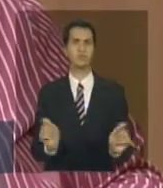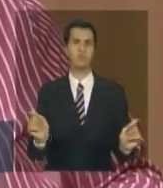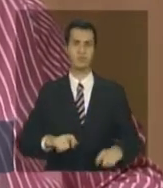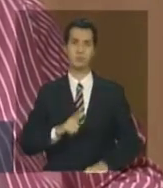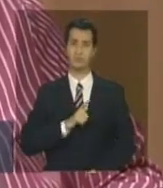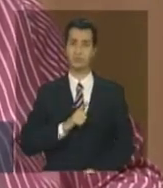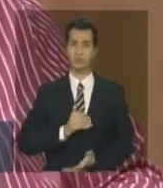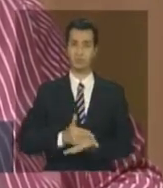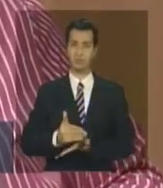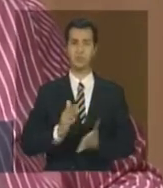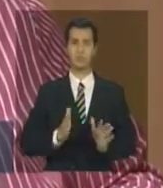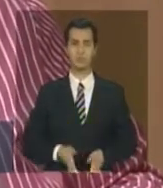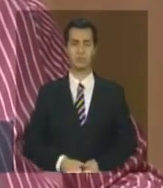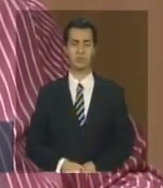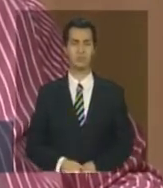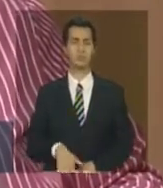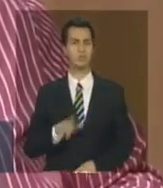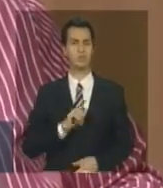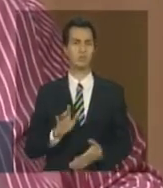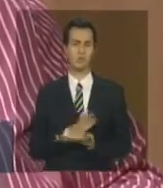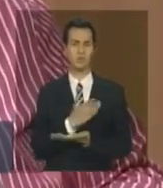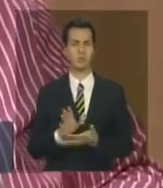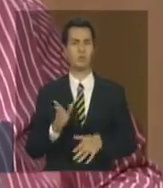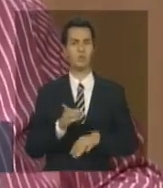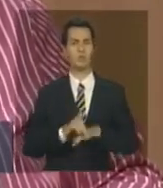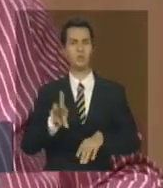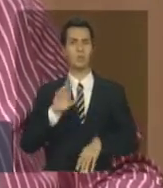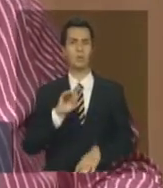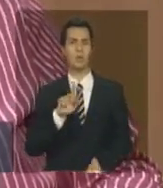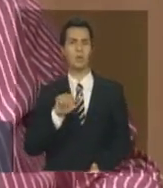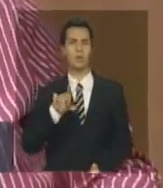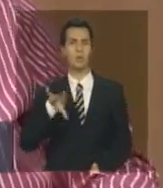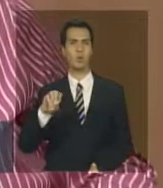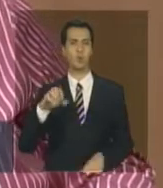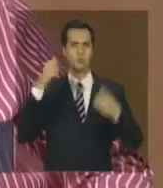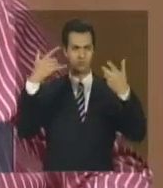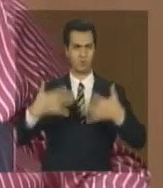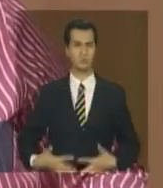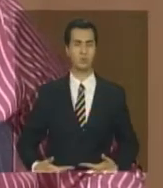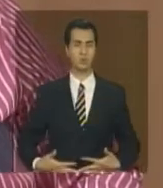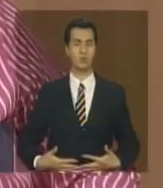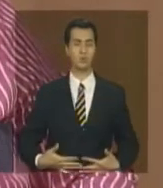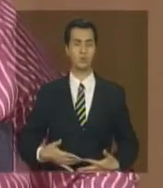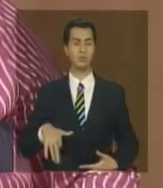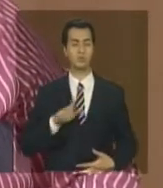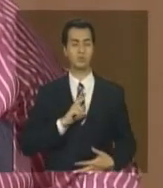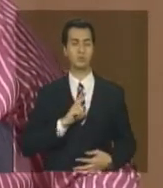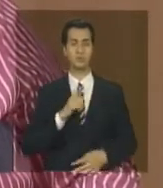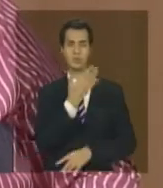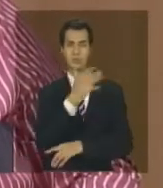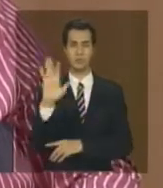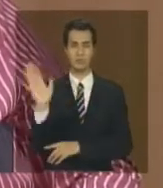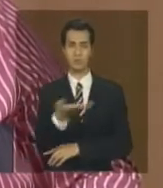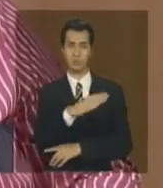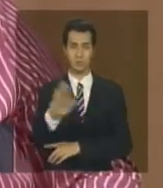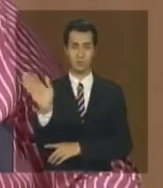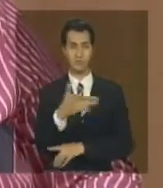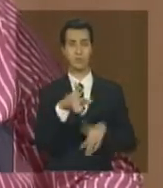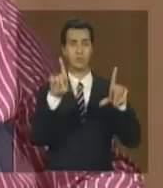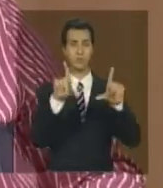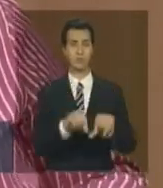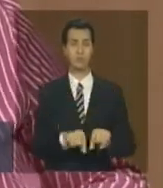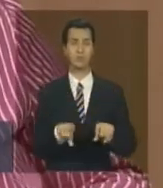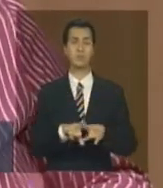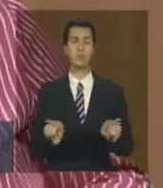de desmatamento como fundada as explicações técnicas do doutor Brauto a gente observa que embora esteja acontecendo a supressão de vegetação isso está acontecendo